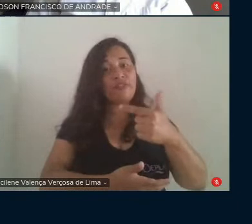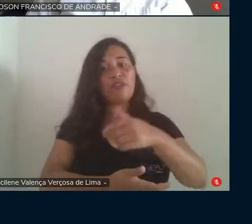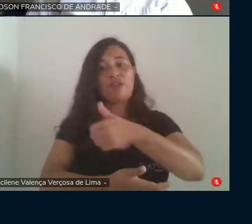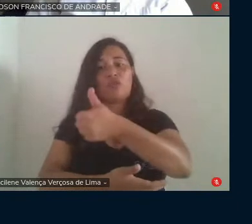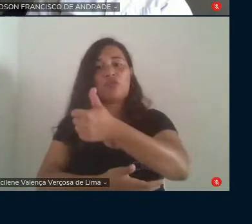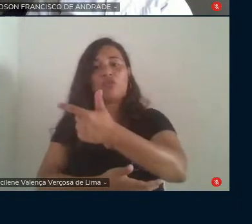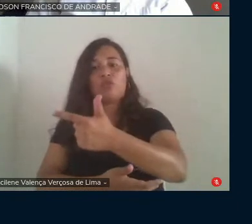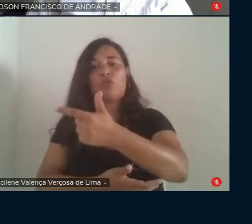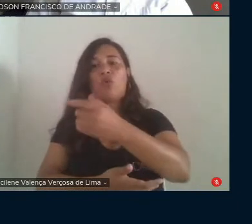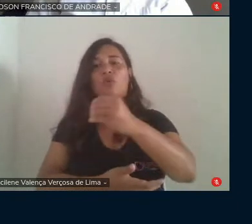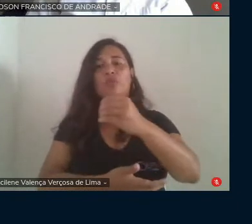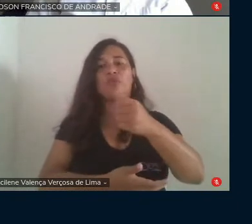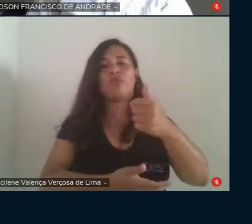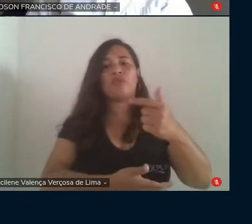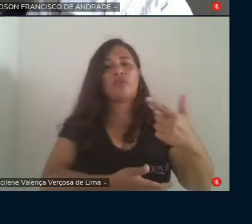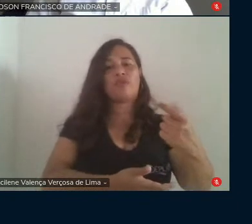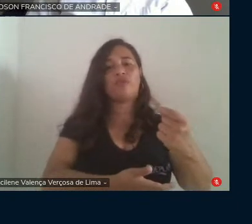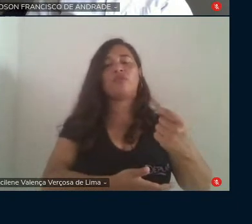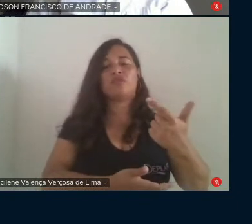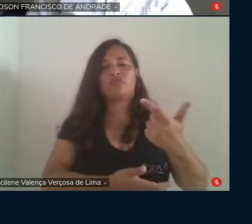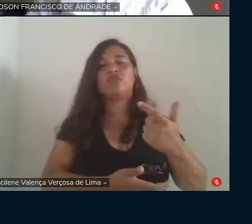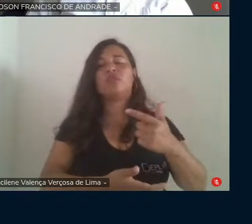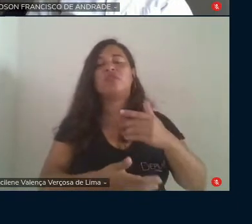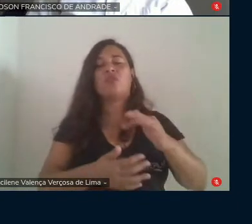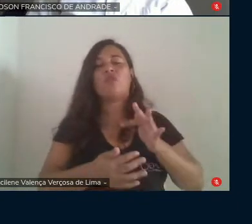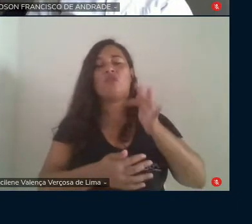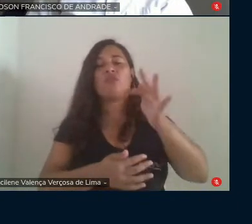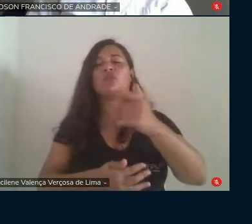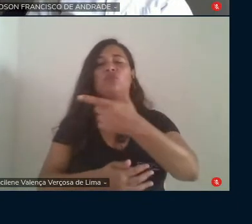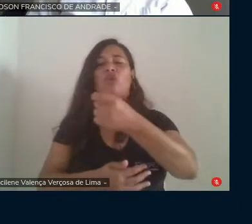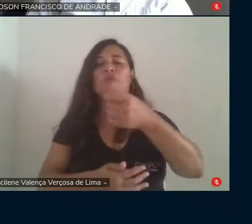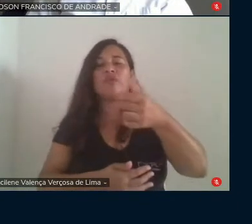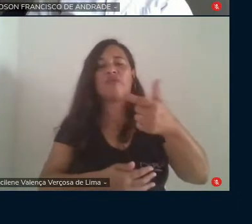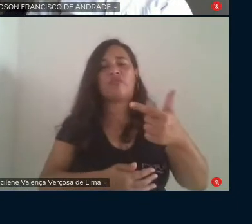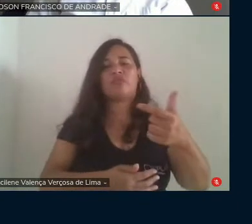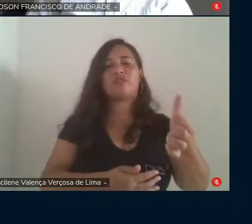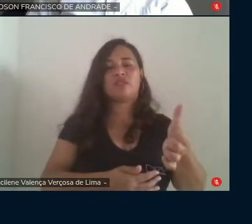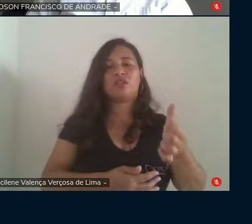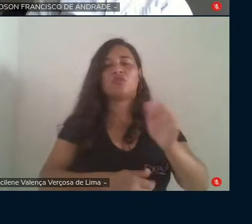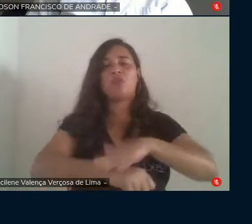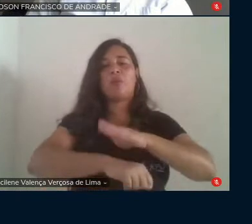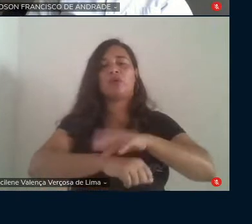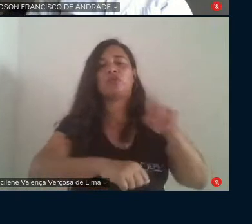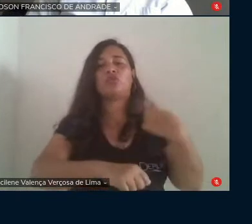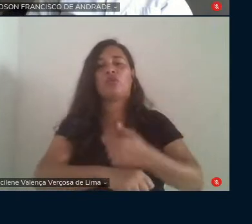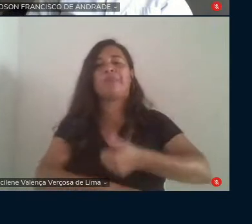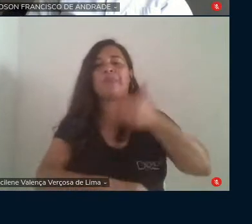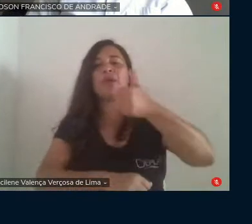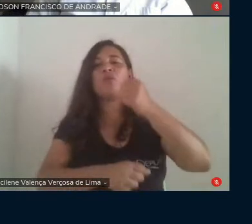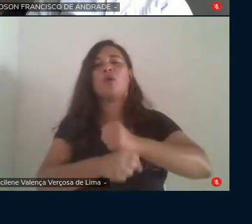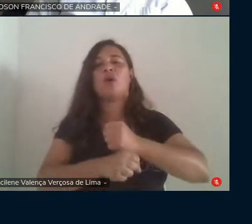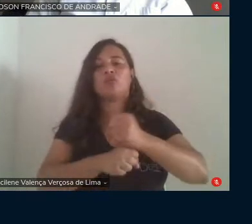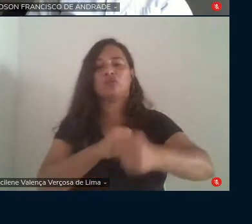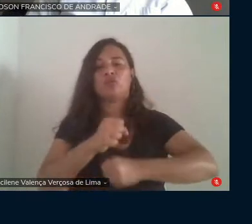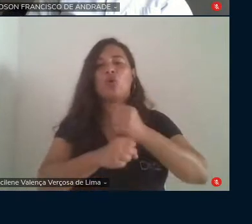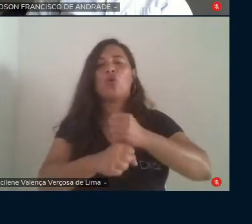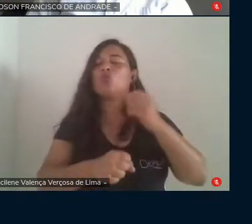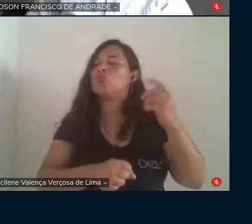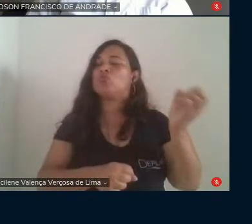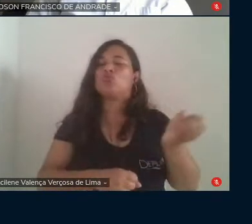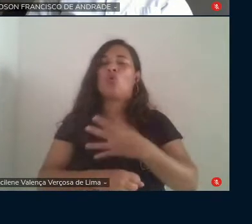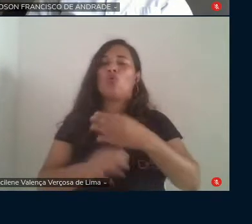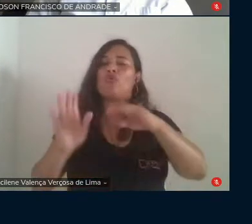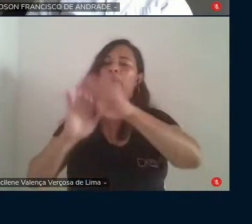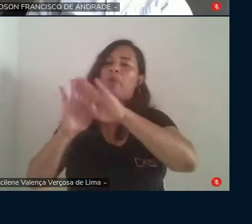a sua plenitude em 2026, momento que já estaremos no primeiro ano do novo Plano Nacional de Educação,